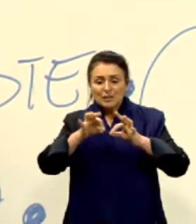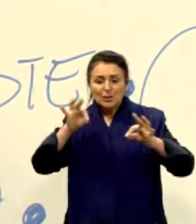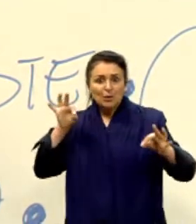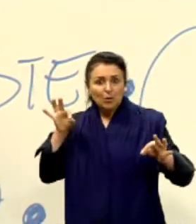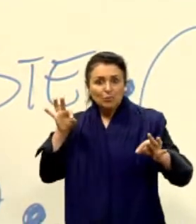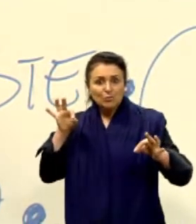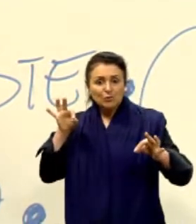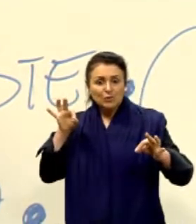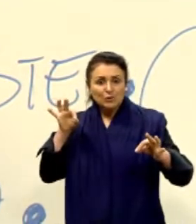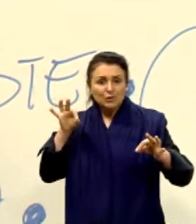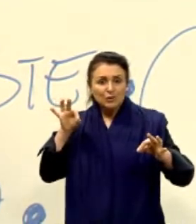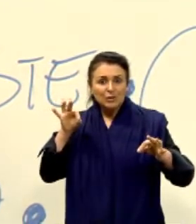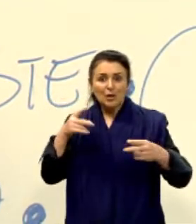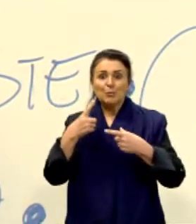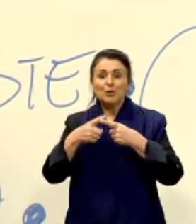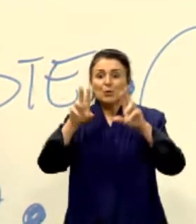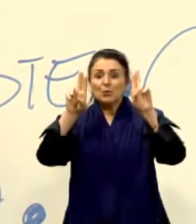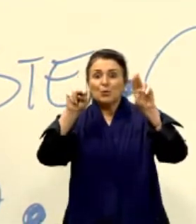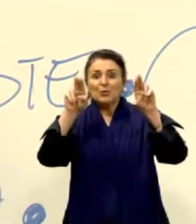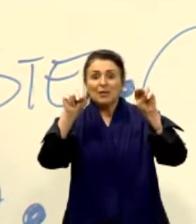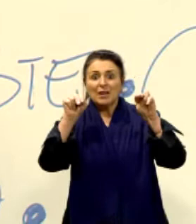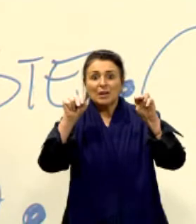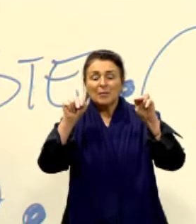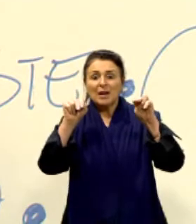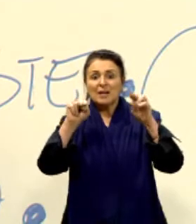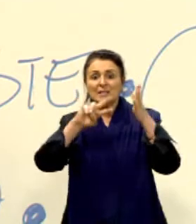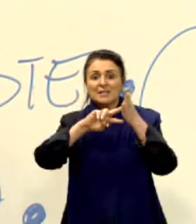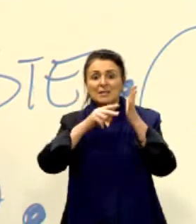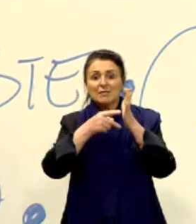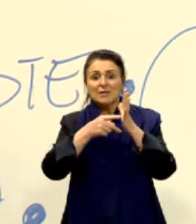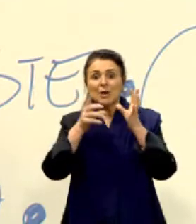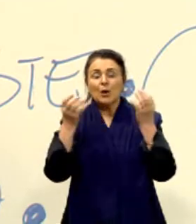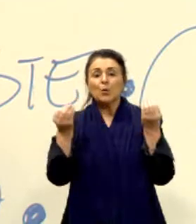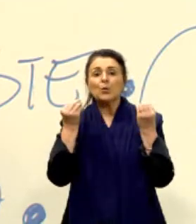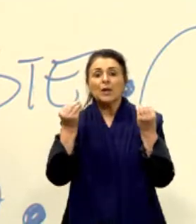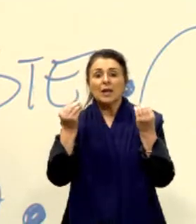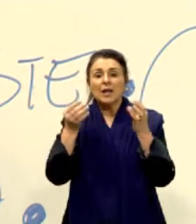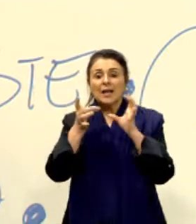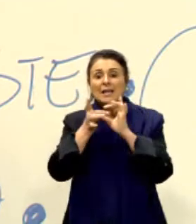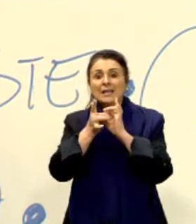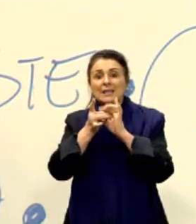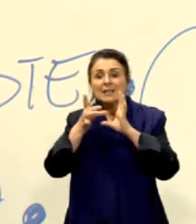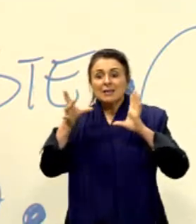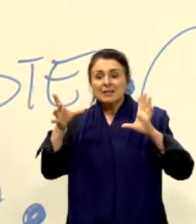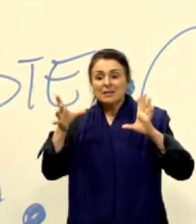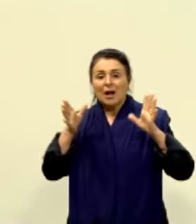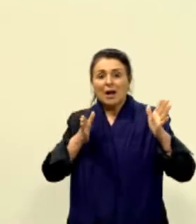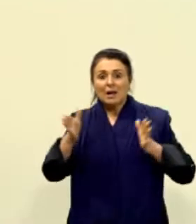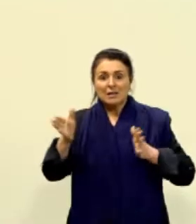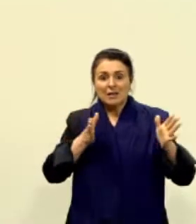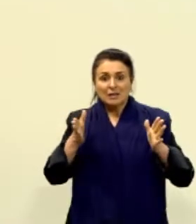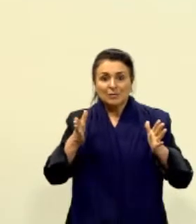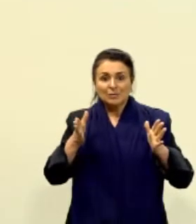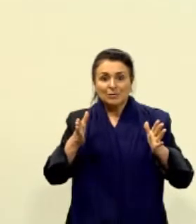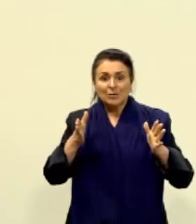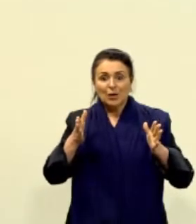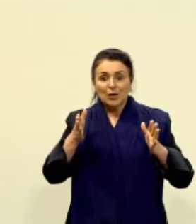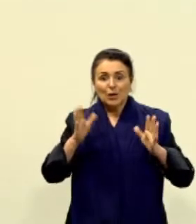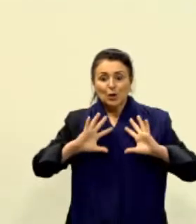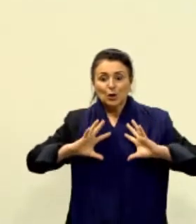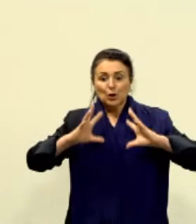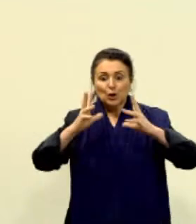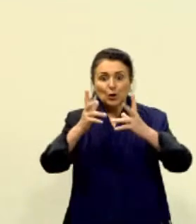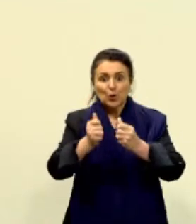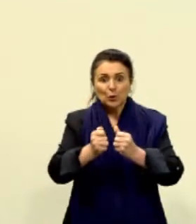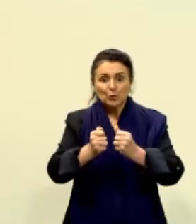democratização do acesso. Eu devo democratizar o acesso. Isso é fundamental, gente. Então, galera, isso aqui, ó,